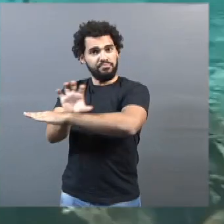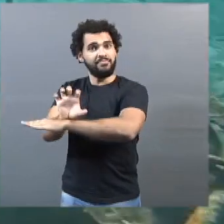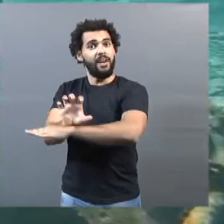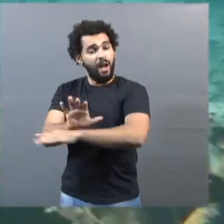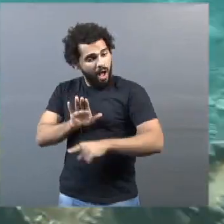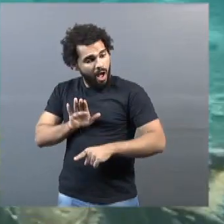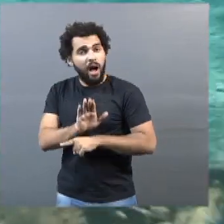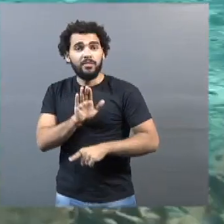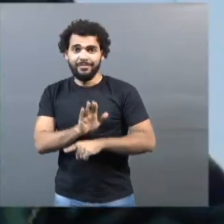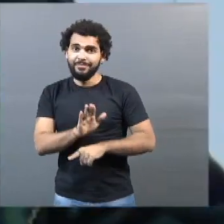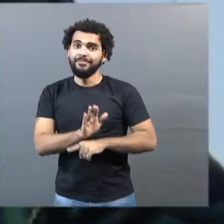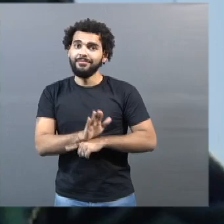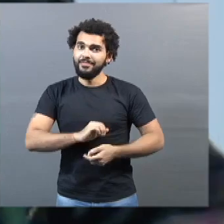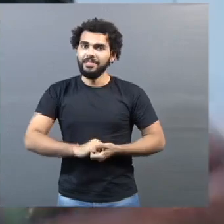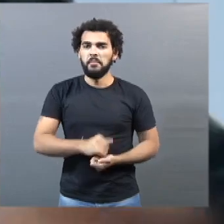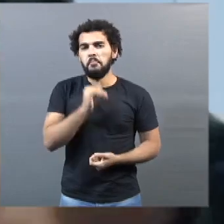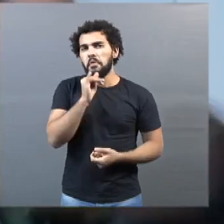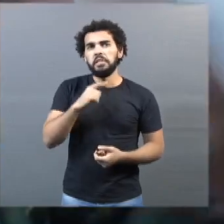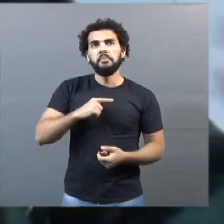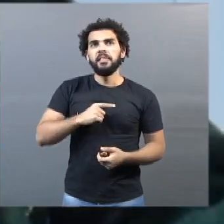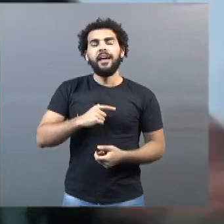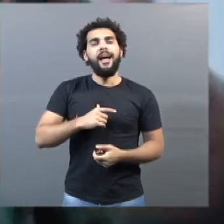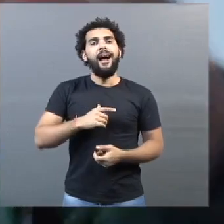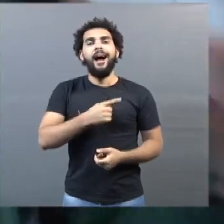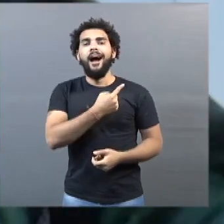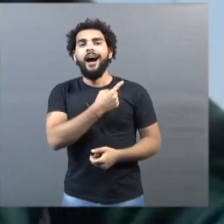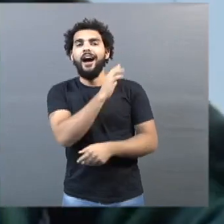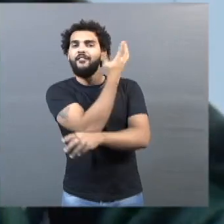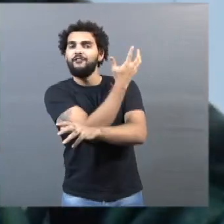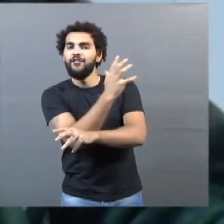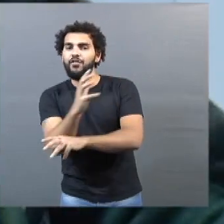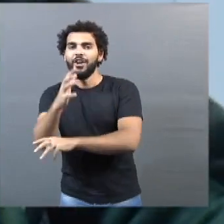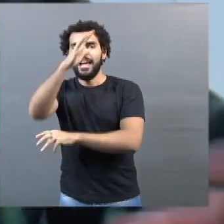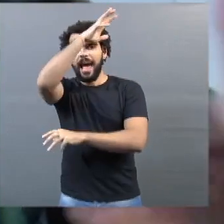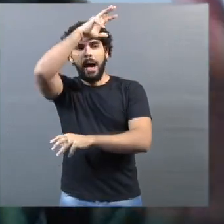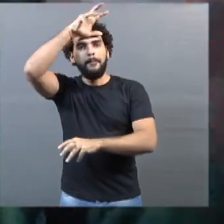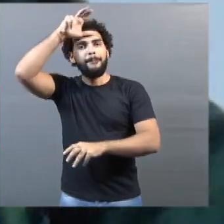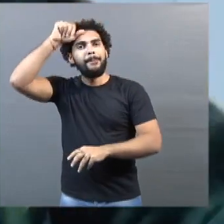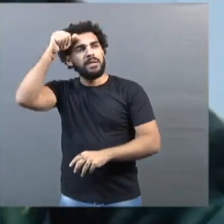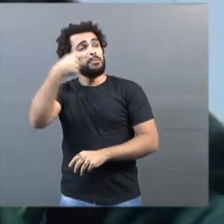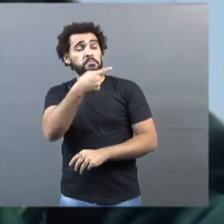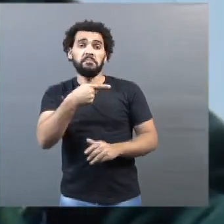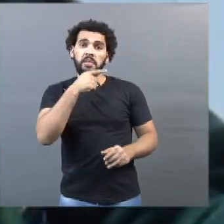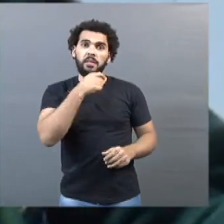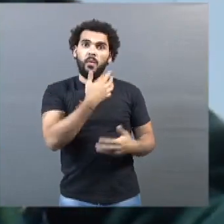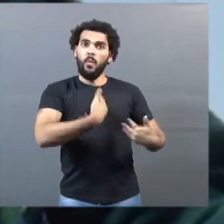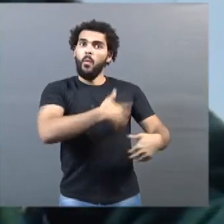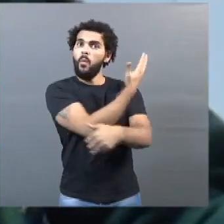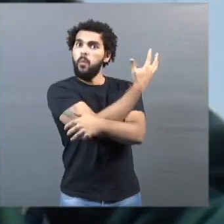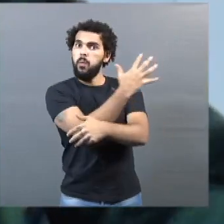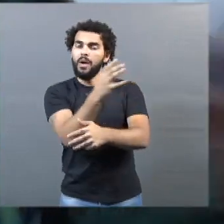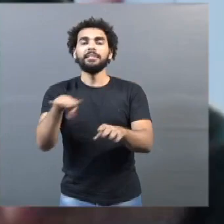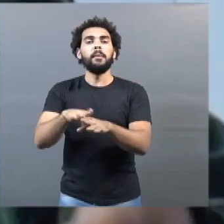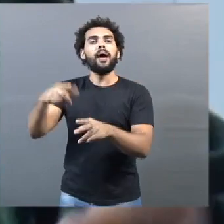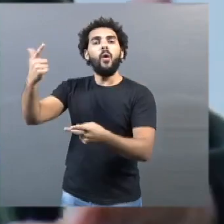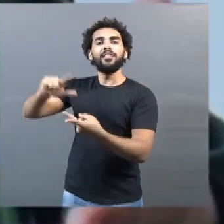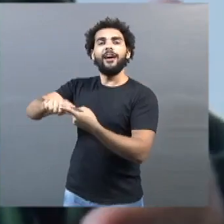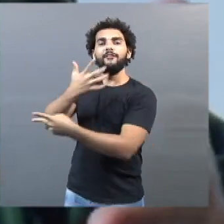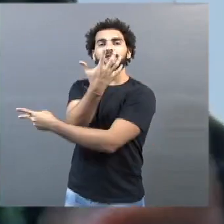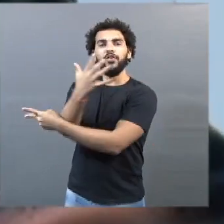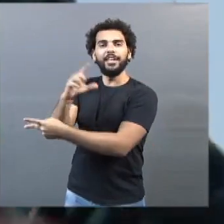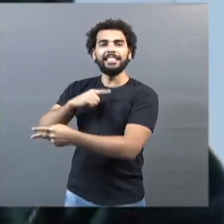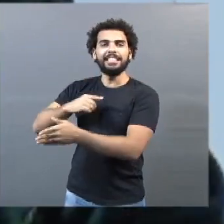a biodiversidade, por exemplo, da Amazônia, que é enorme, ou mesmo da Mata Atlântica, onde a gente está, que é uma biodiversidade muito grande,